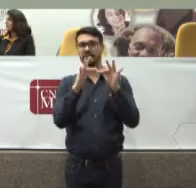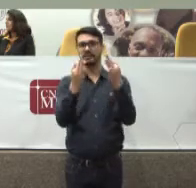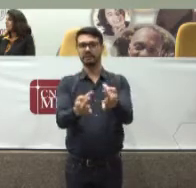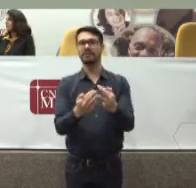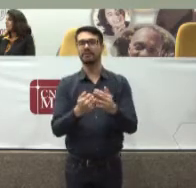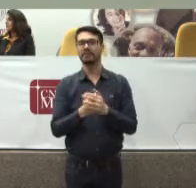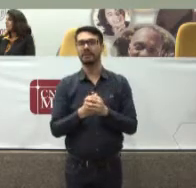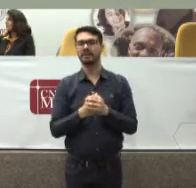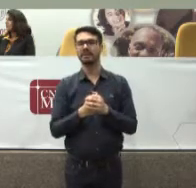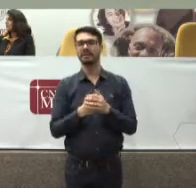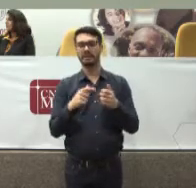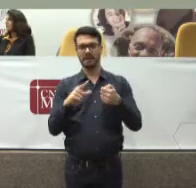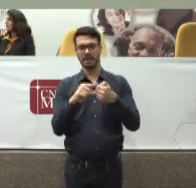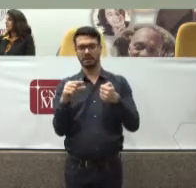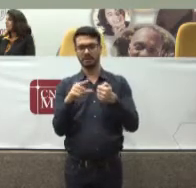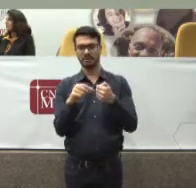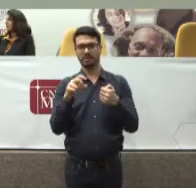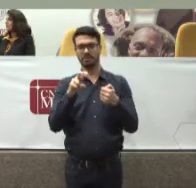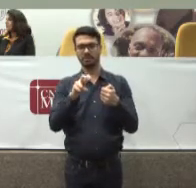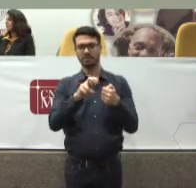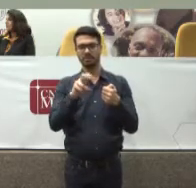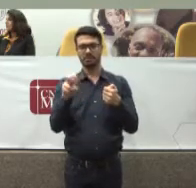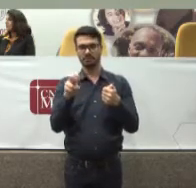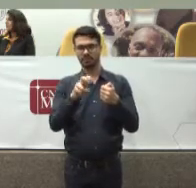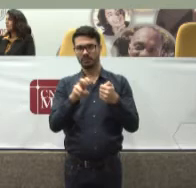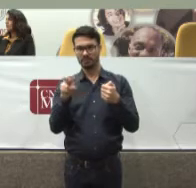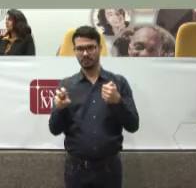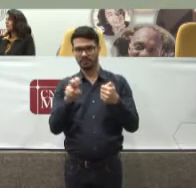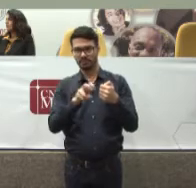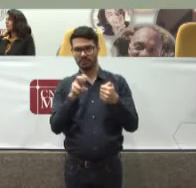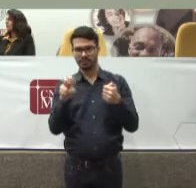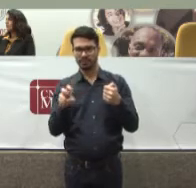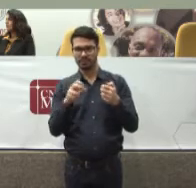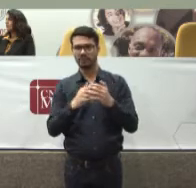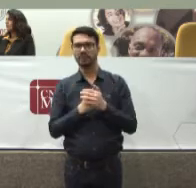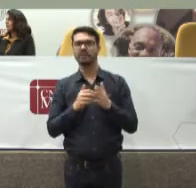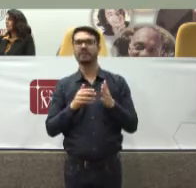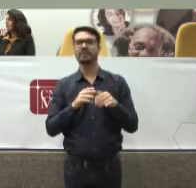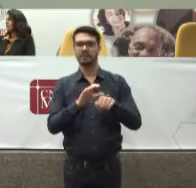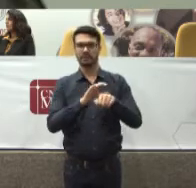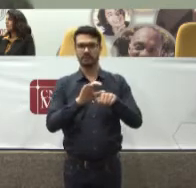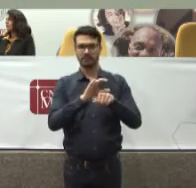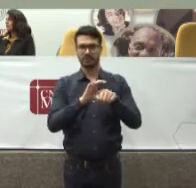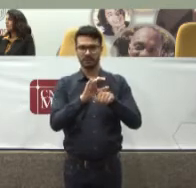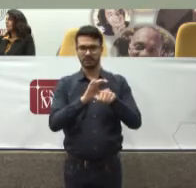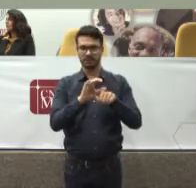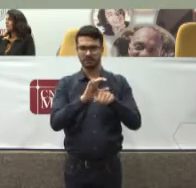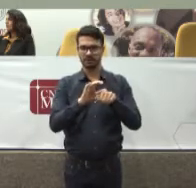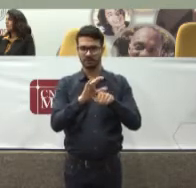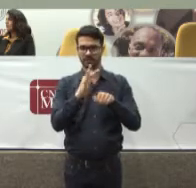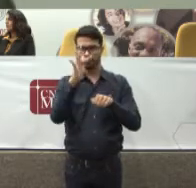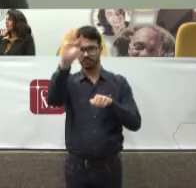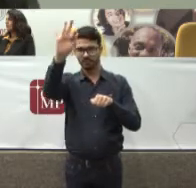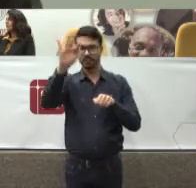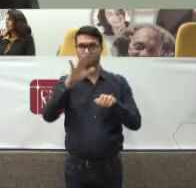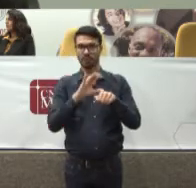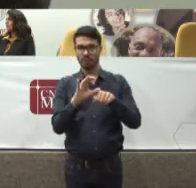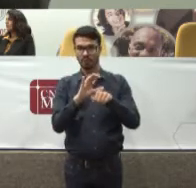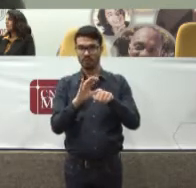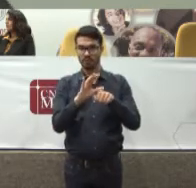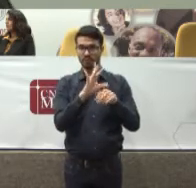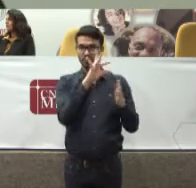buscar O artigo 55 Das disposições Transitórias Da Constituição Federal E eu estou falando Da Constituição